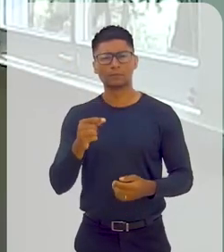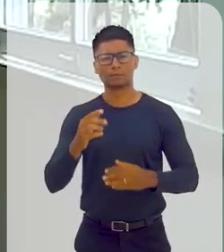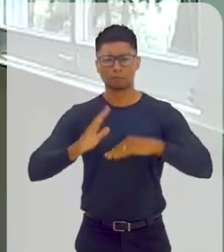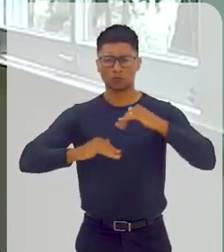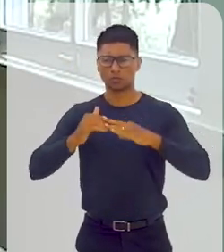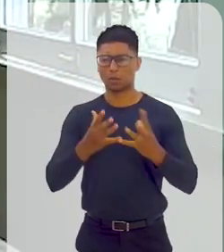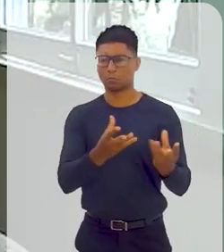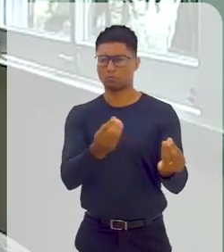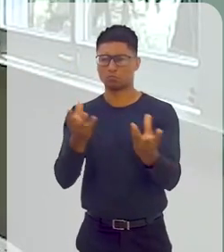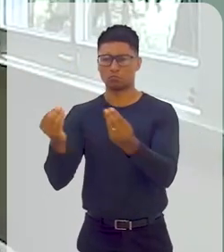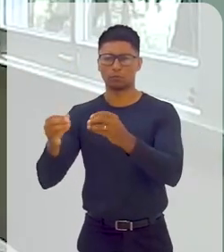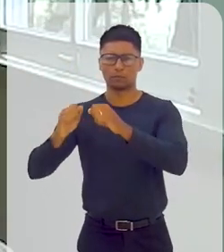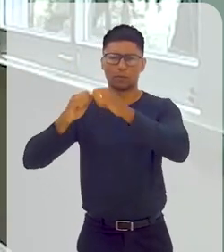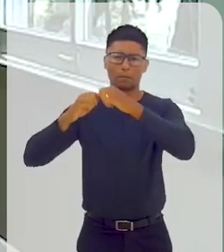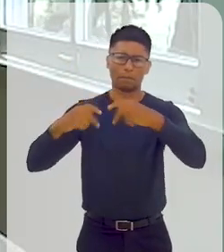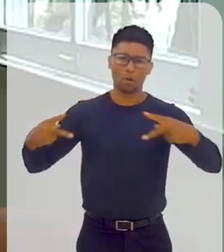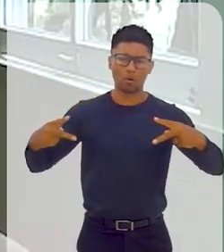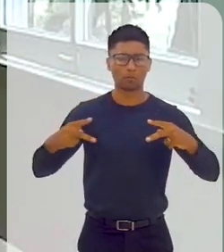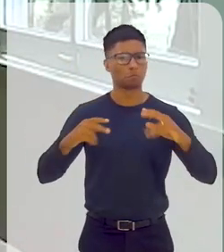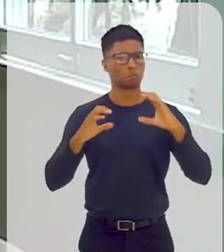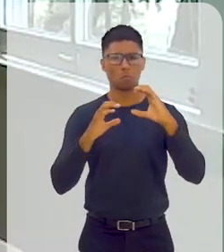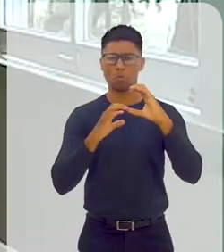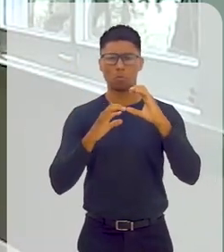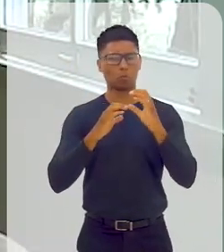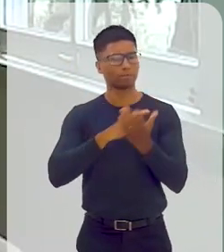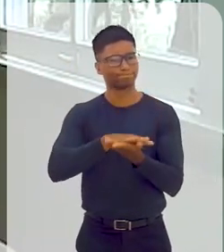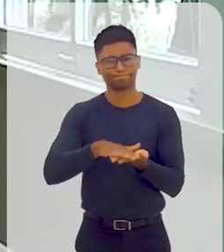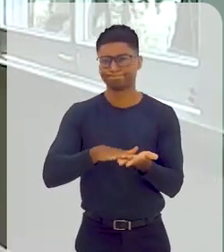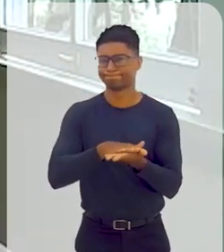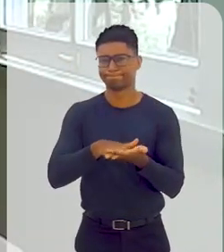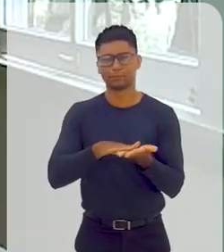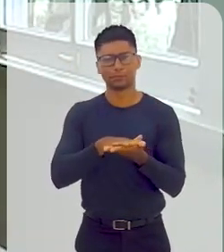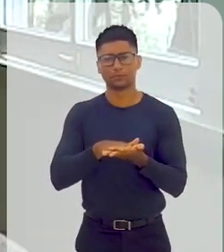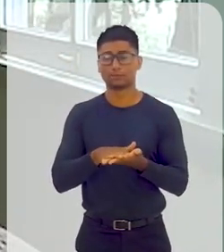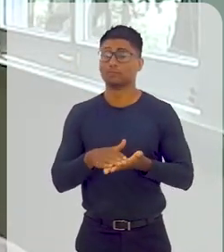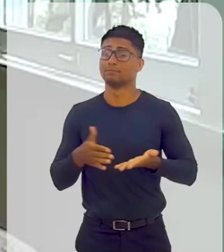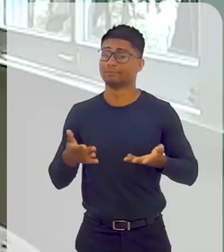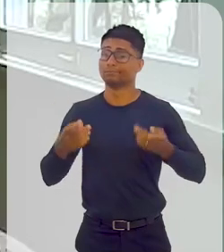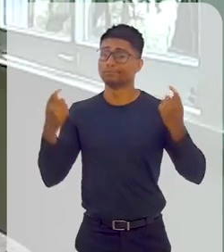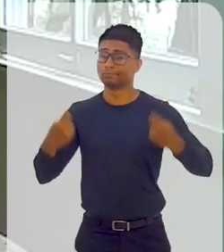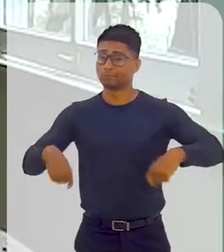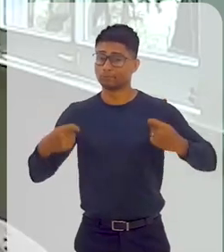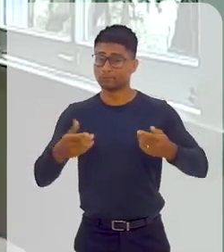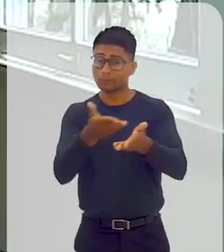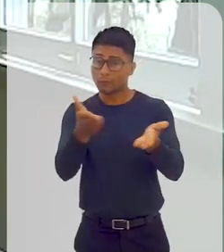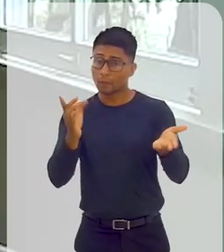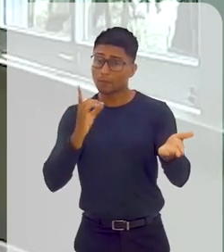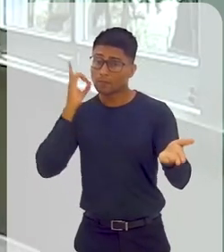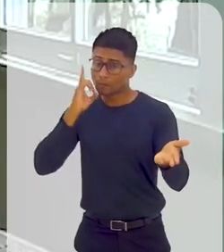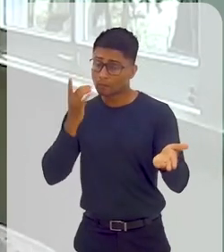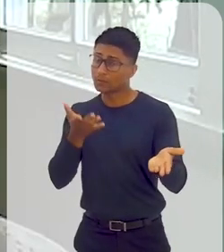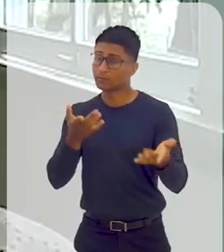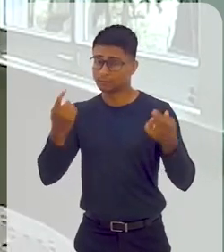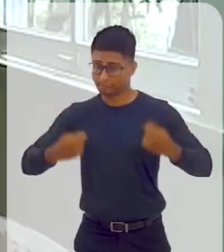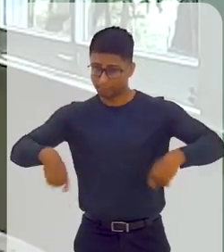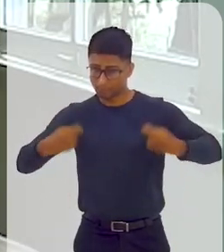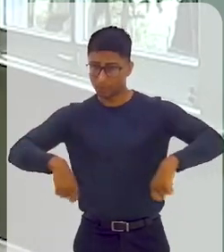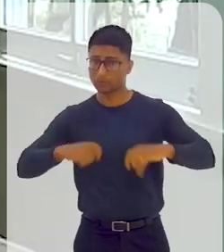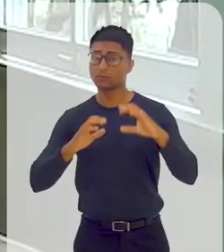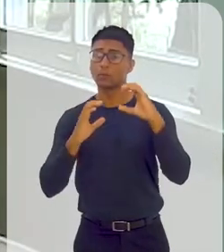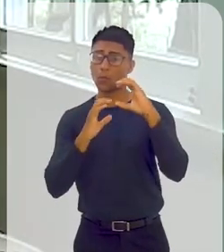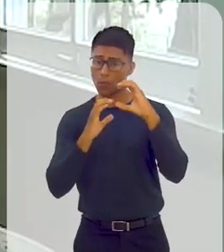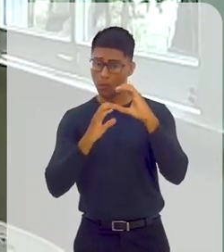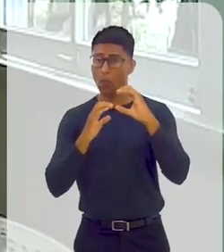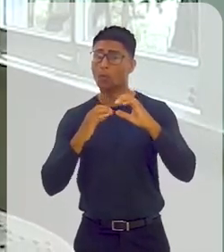concurso público, então nós temos necessidade. aí está, ó, senhores parlamentares, precisamos de concurso público. É